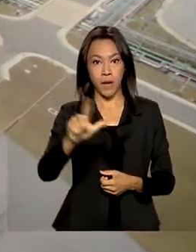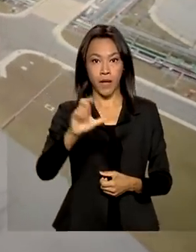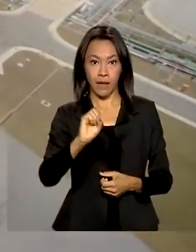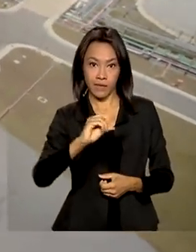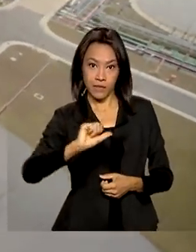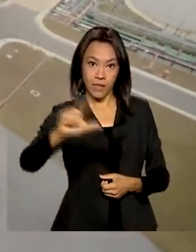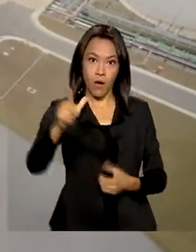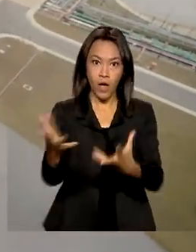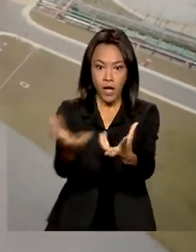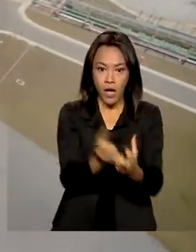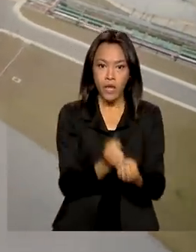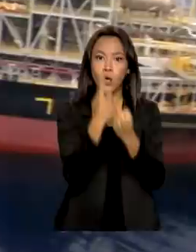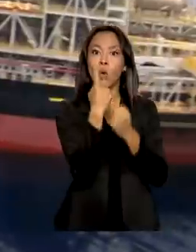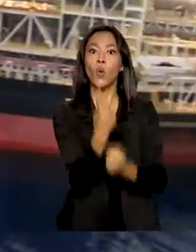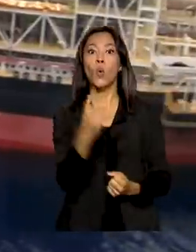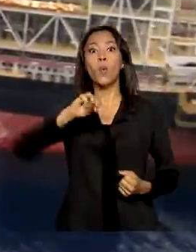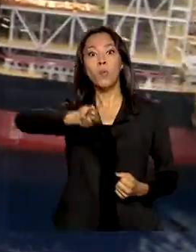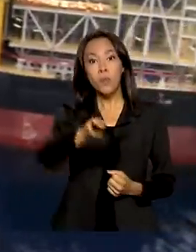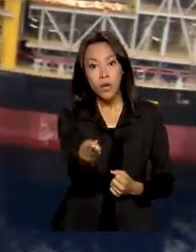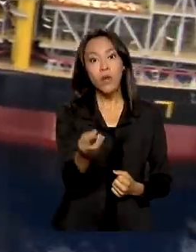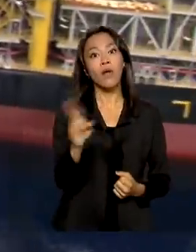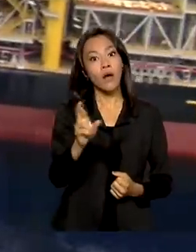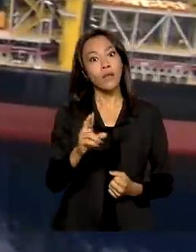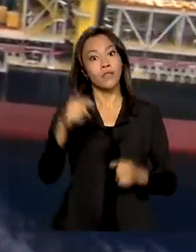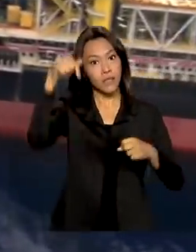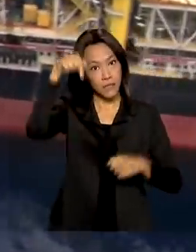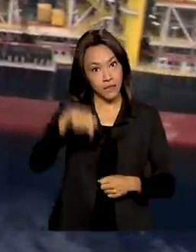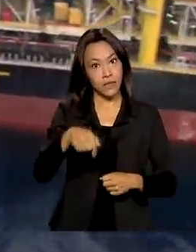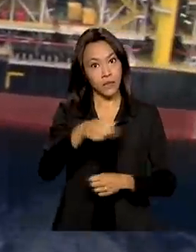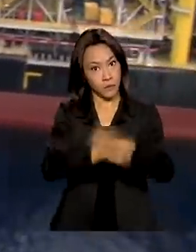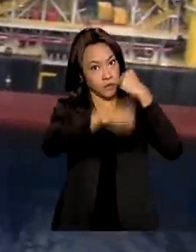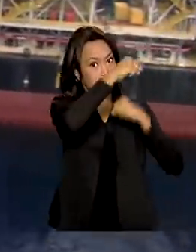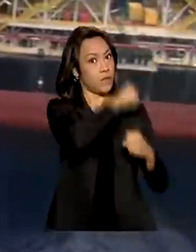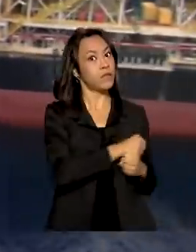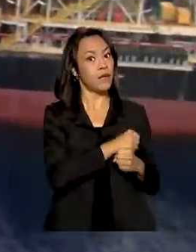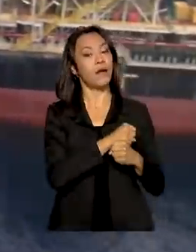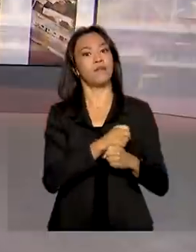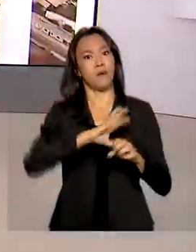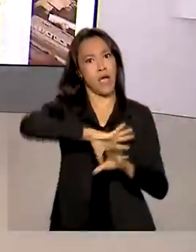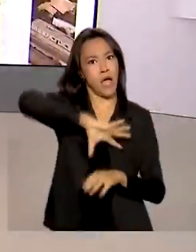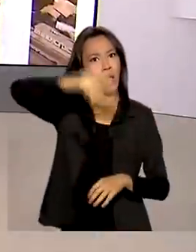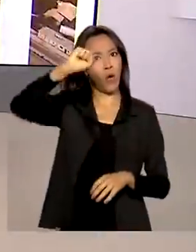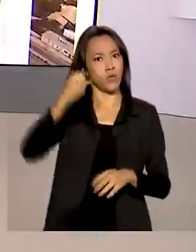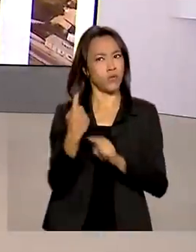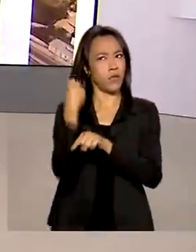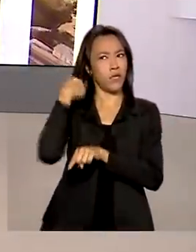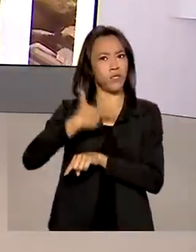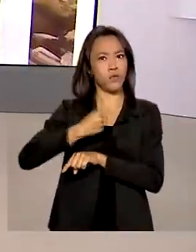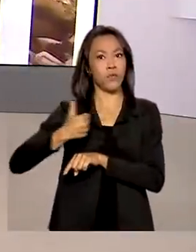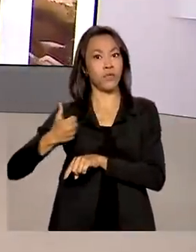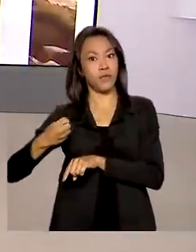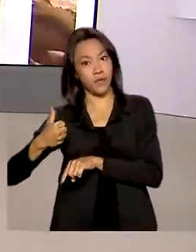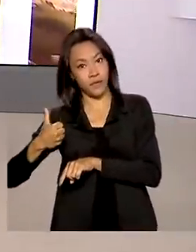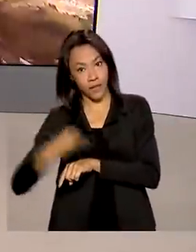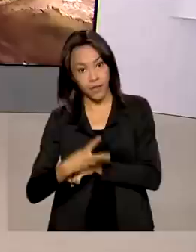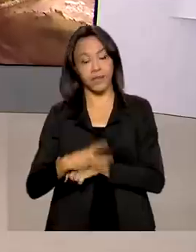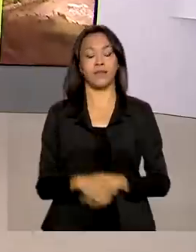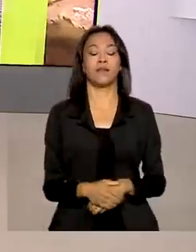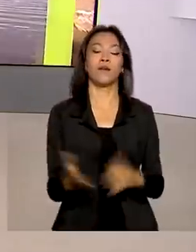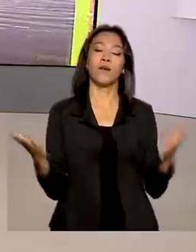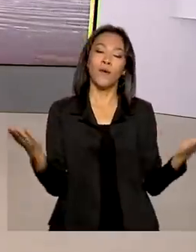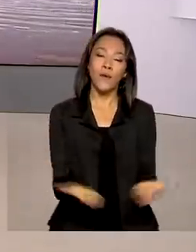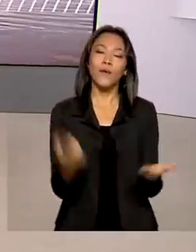para a União em 2021, recorde desde 2013. O Brasil em dia desta